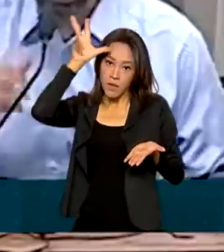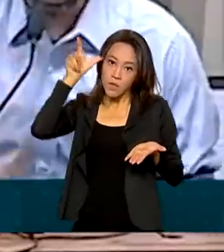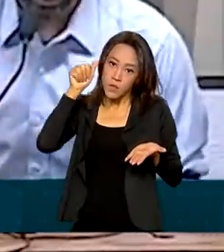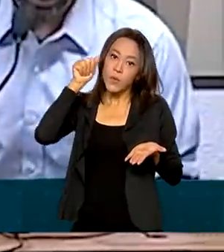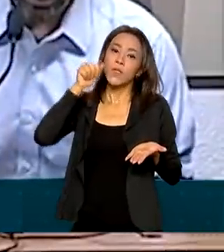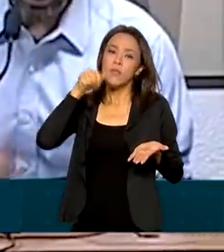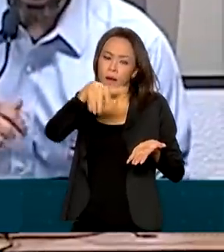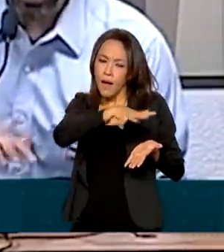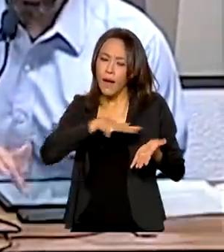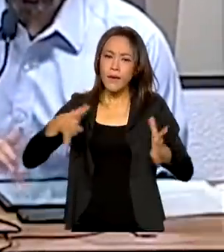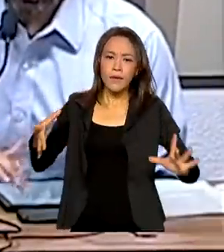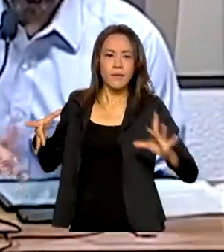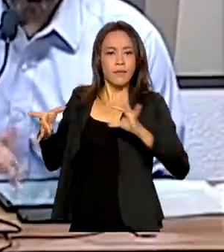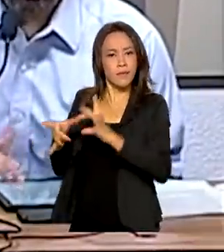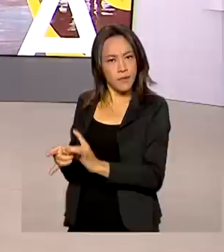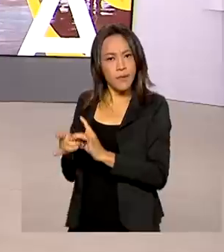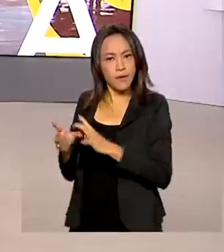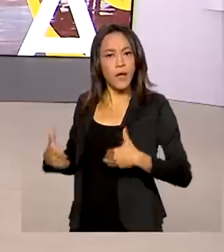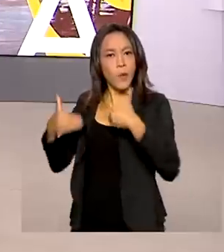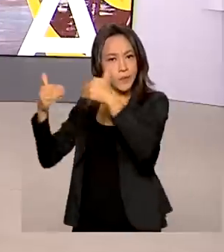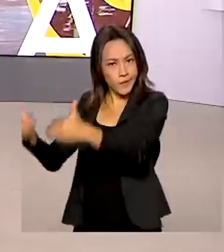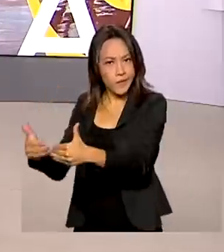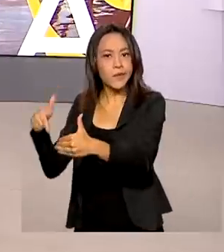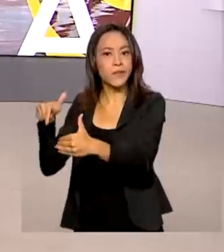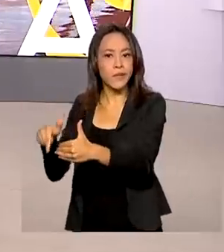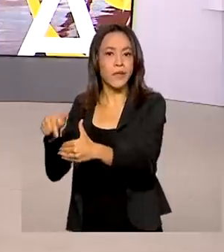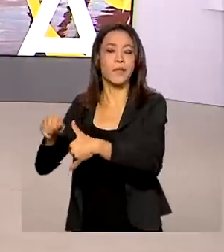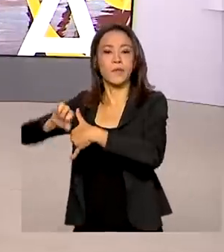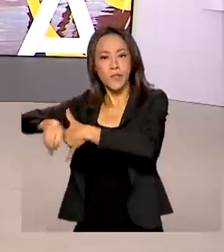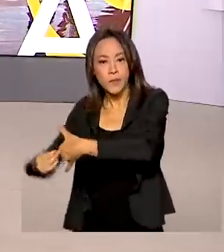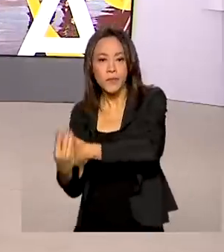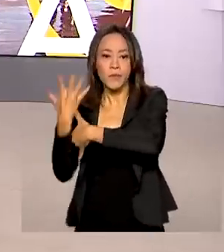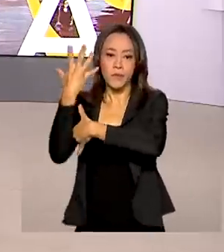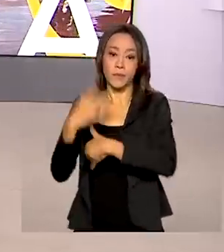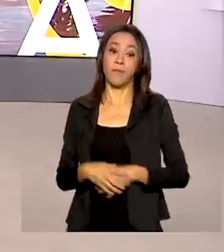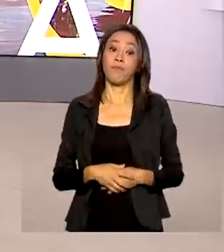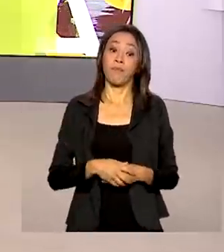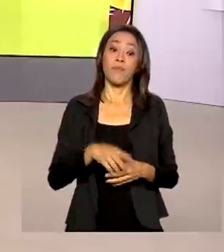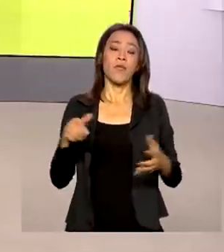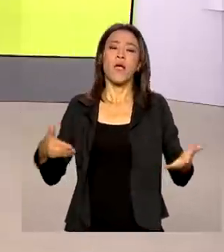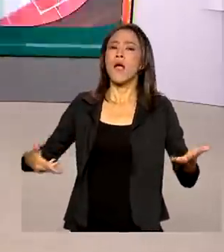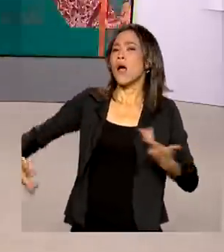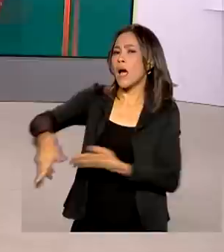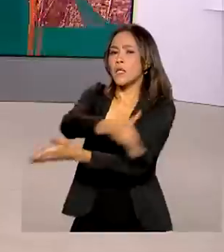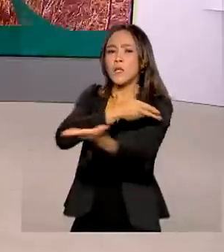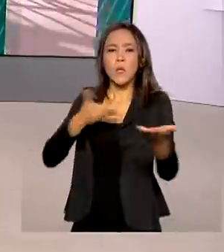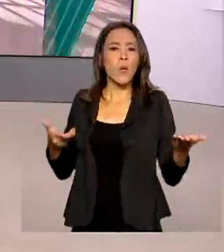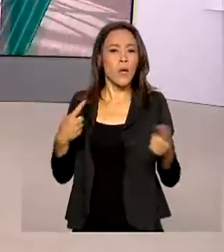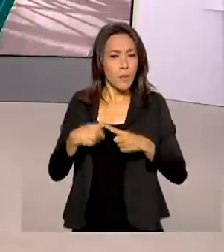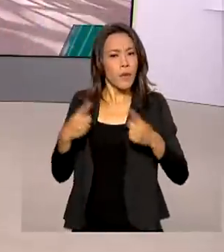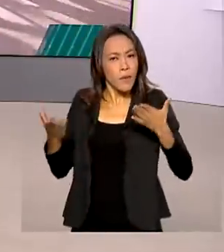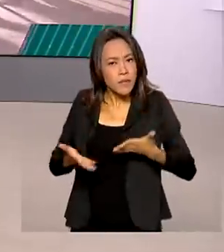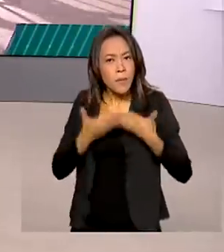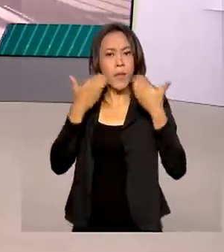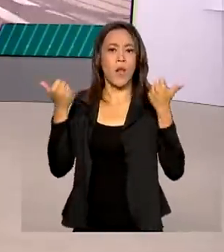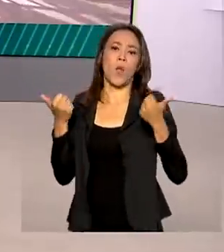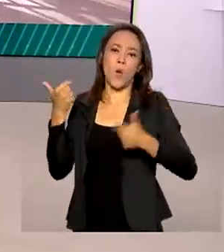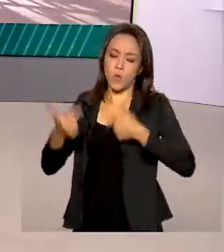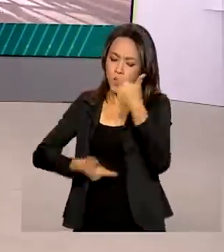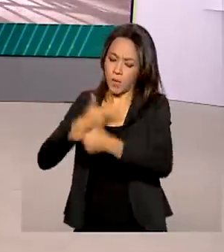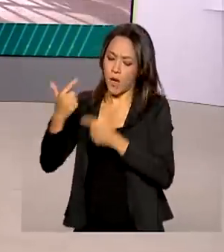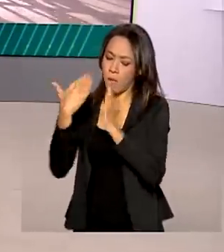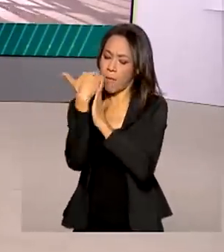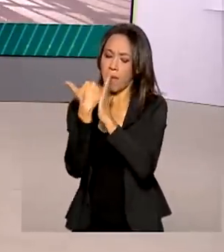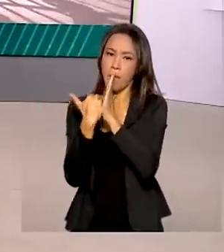área ligada ao ministério. Segundo o ex-ministro Ricardo Salles, a mudança ocorreu para a pasta se ajustar melhor à agenda